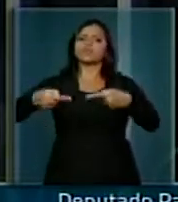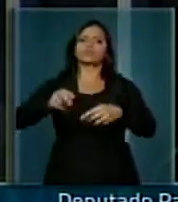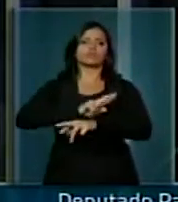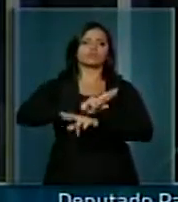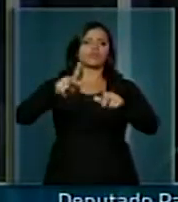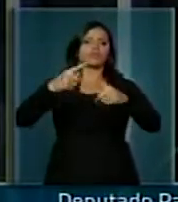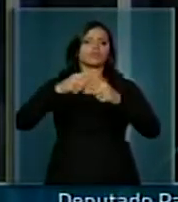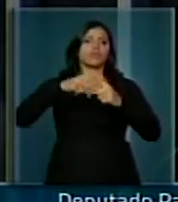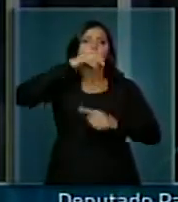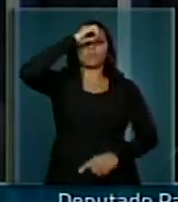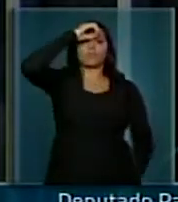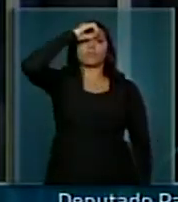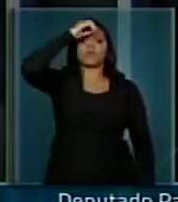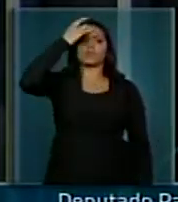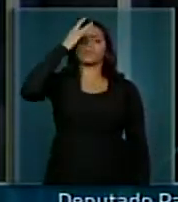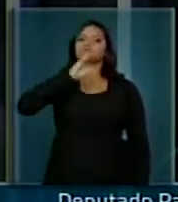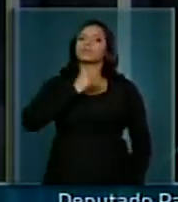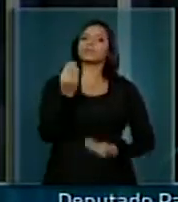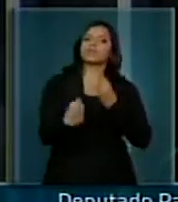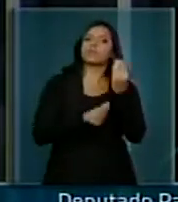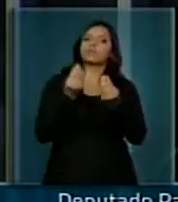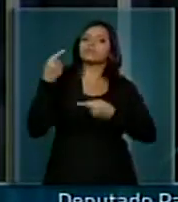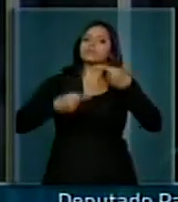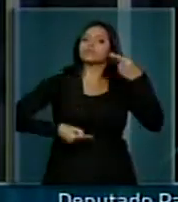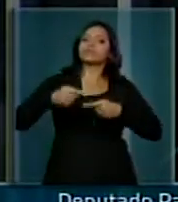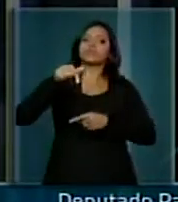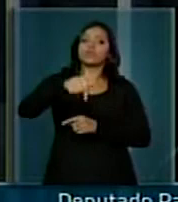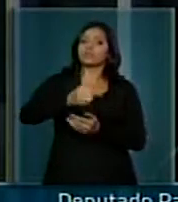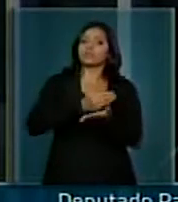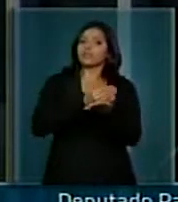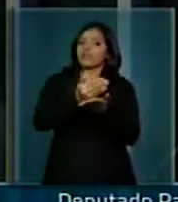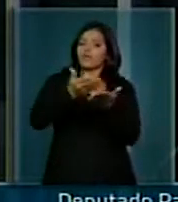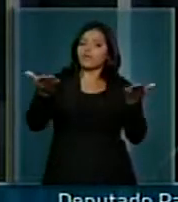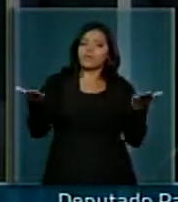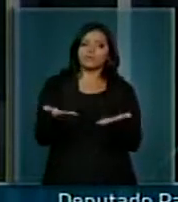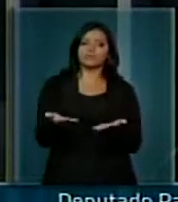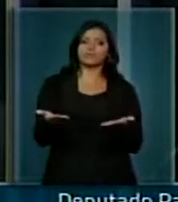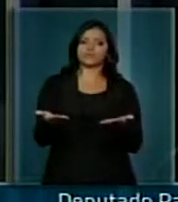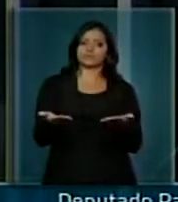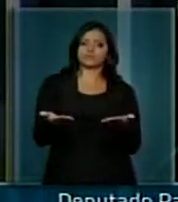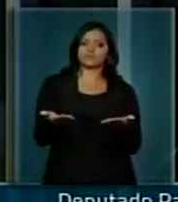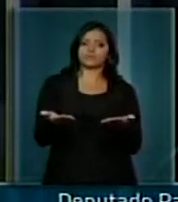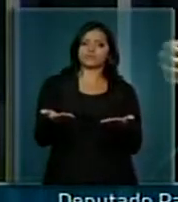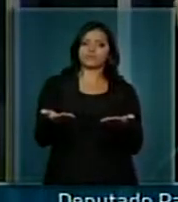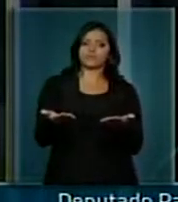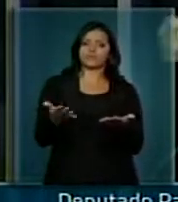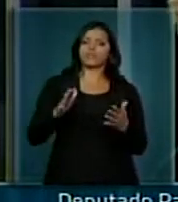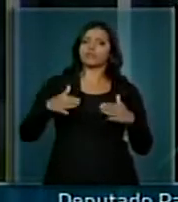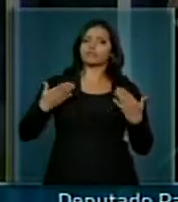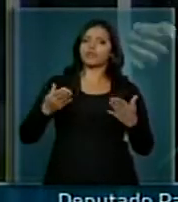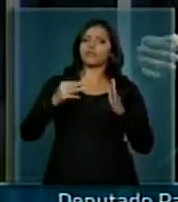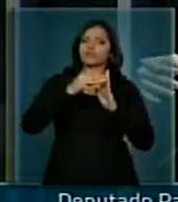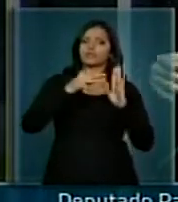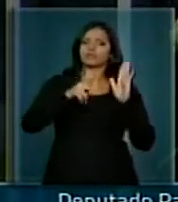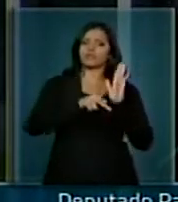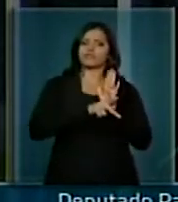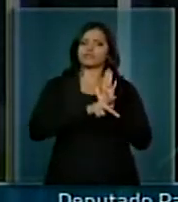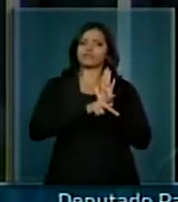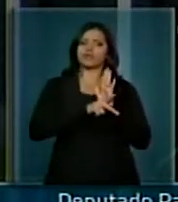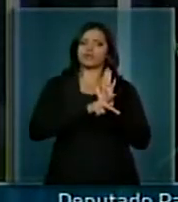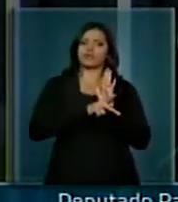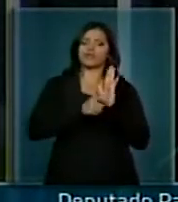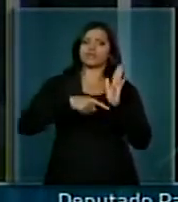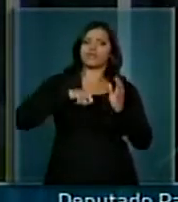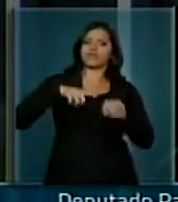porque não sabem exatamente o que estão discutindo nesta início de tarde. Ora, fizeram uma medida provisória com